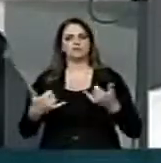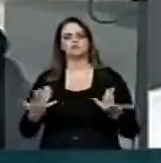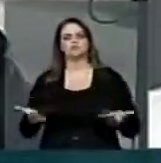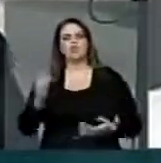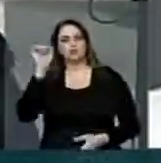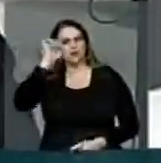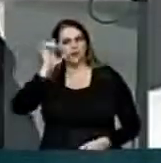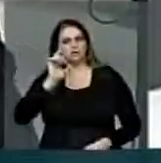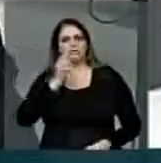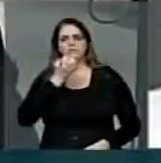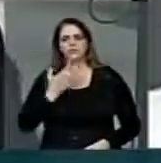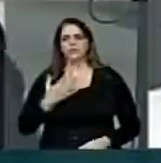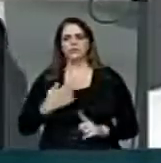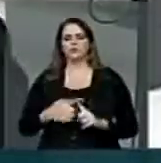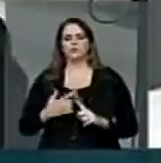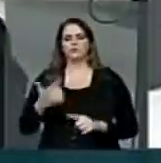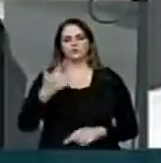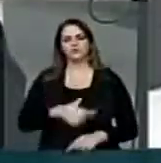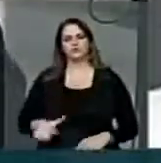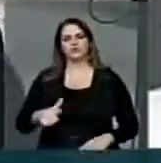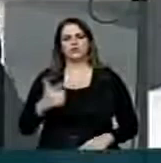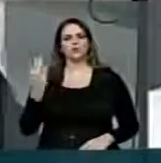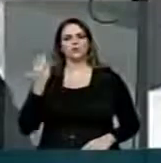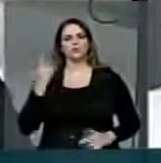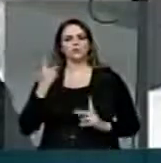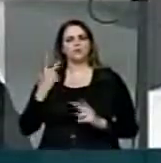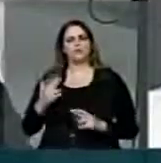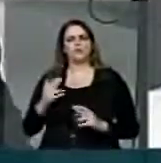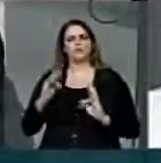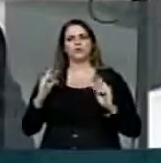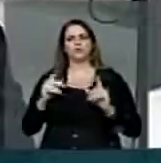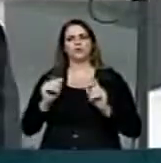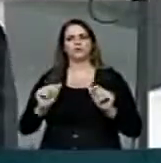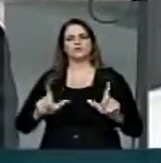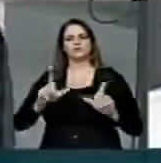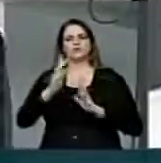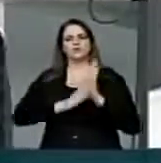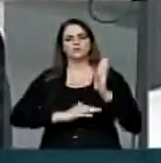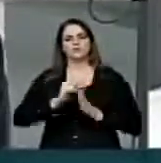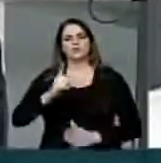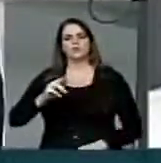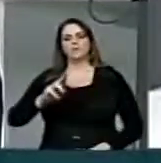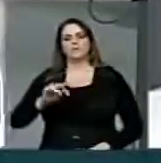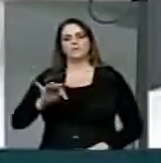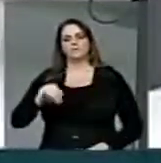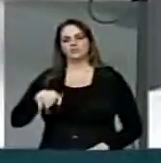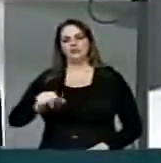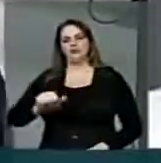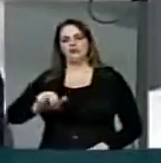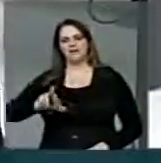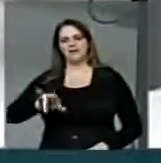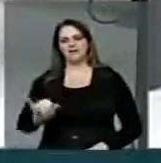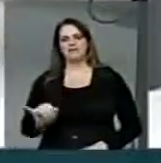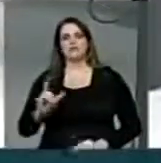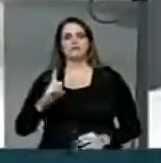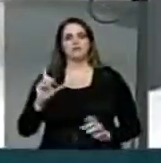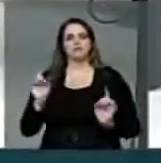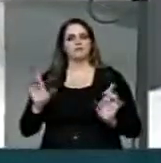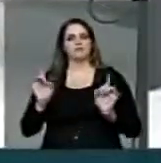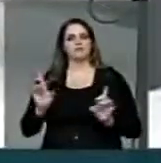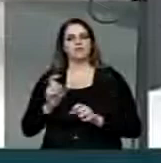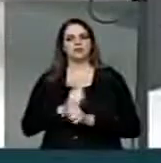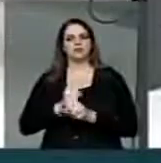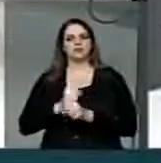porque ver retomar todas as obras do Pordinário, que foi o homenageado maior desse